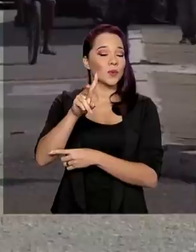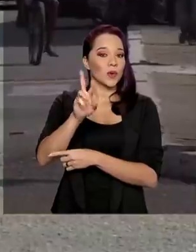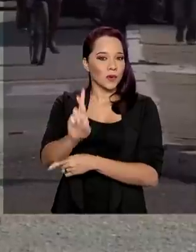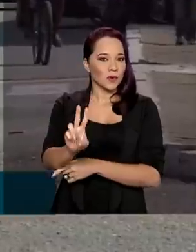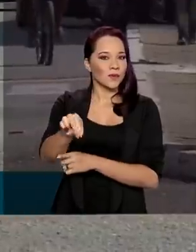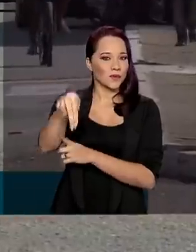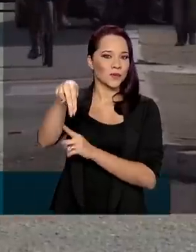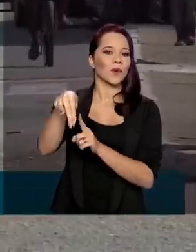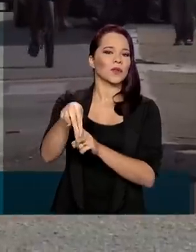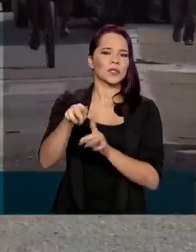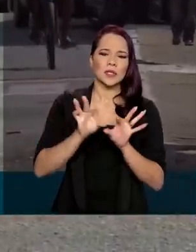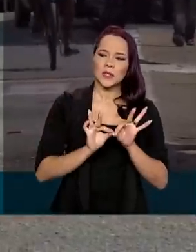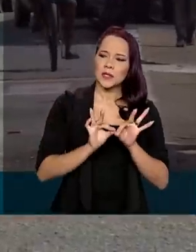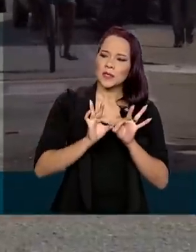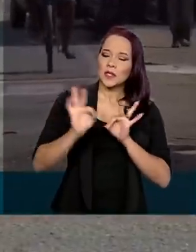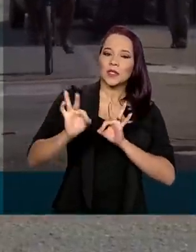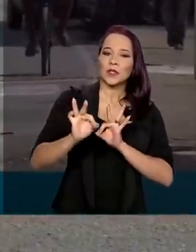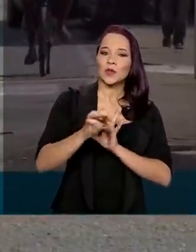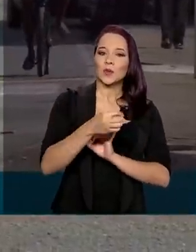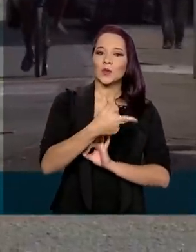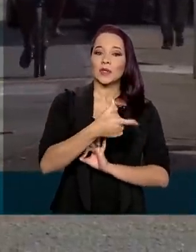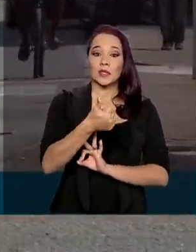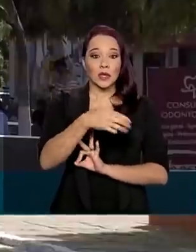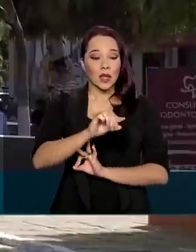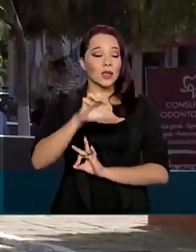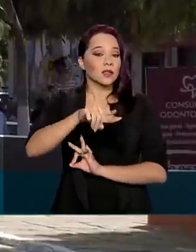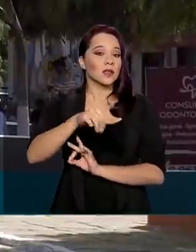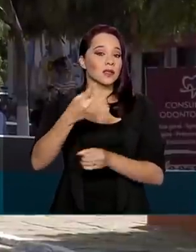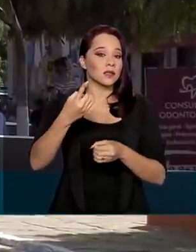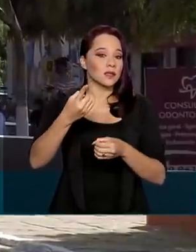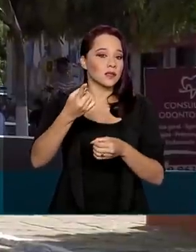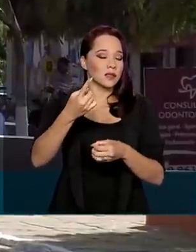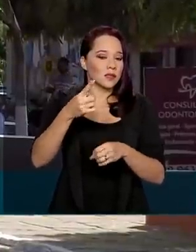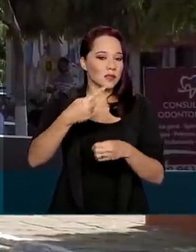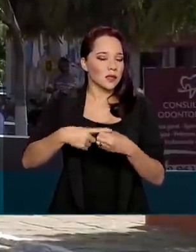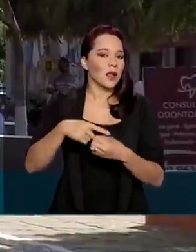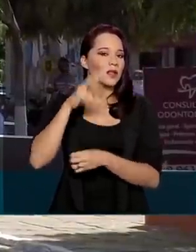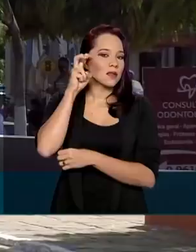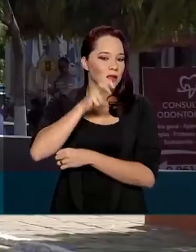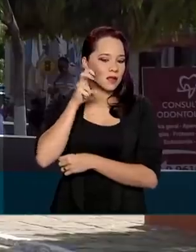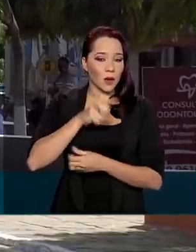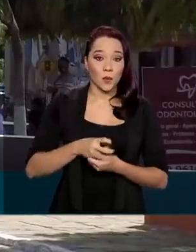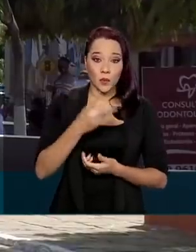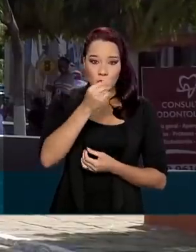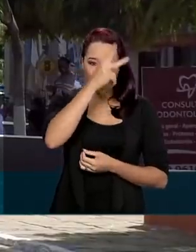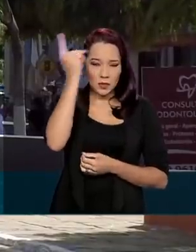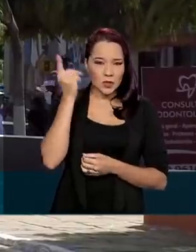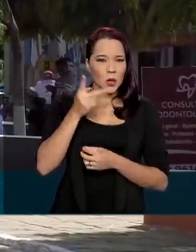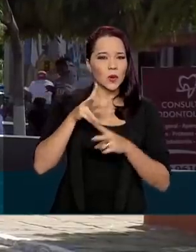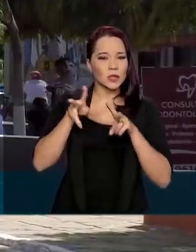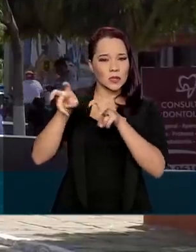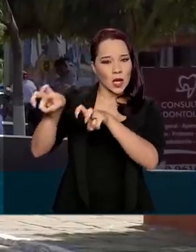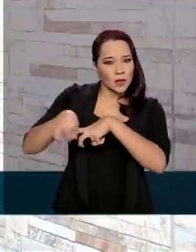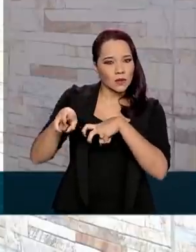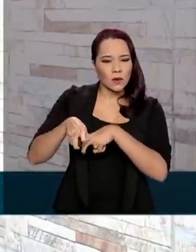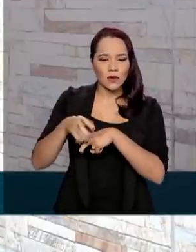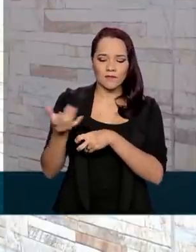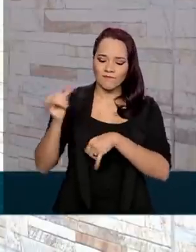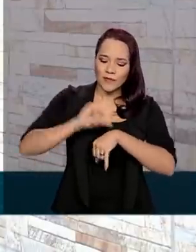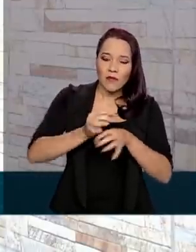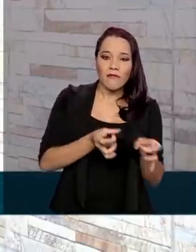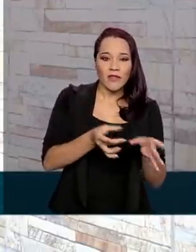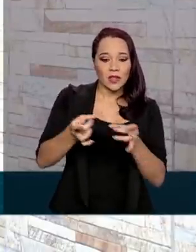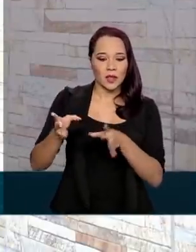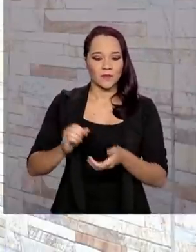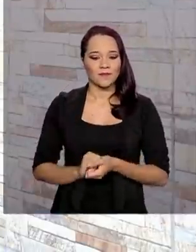Norte, distante 210 quilômetros de Natal. Muitos agricultores vêm para o centrinho vender sua produção. Eu planto